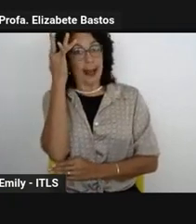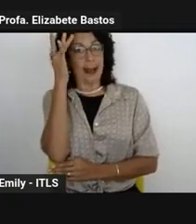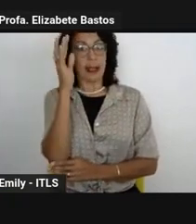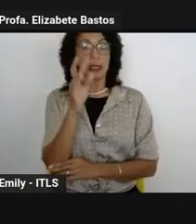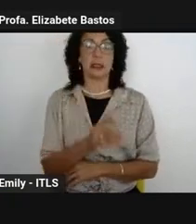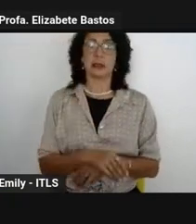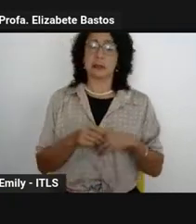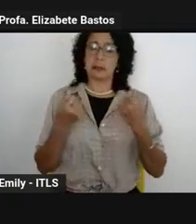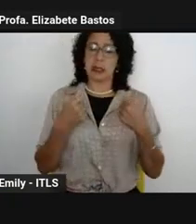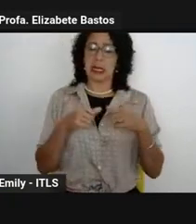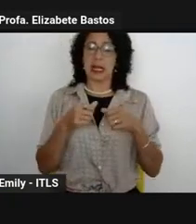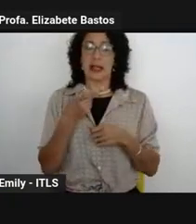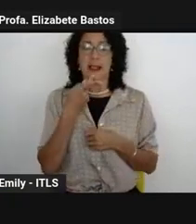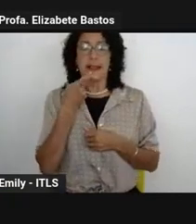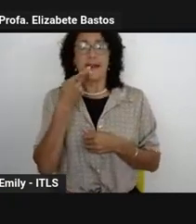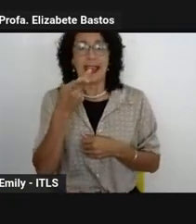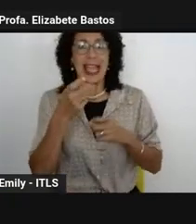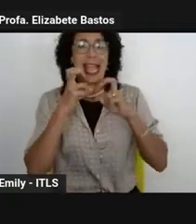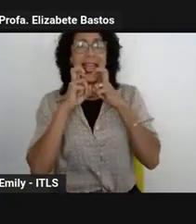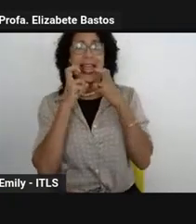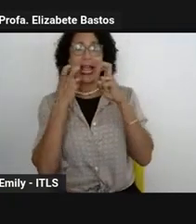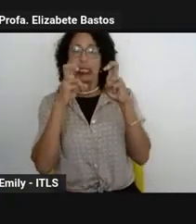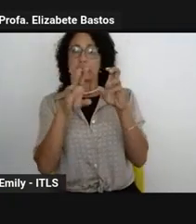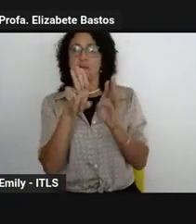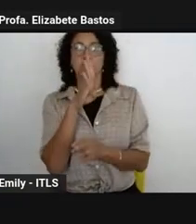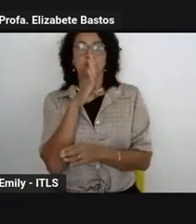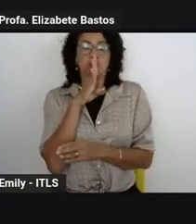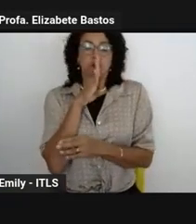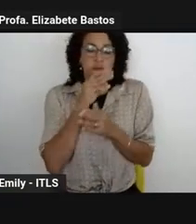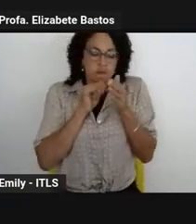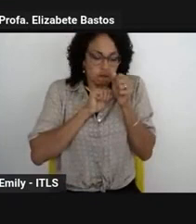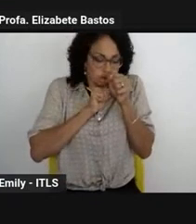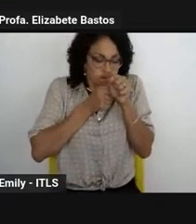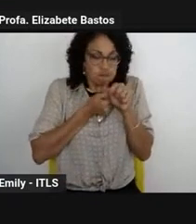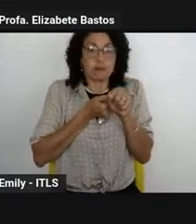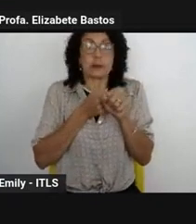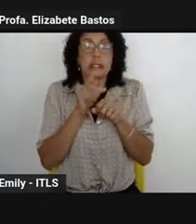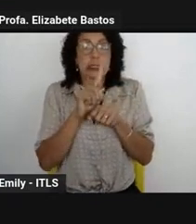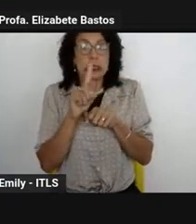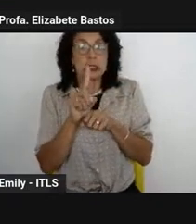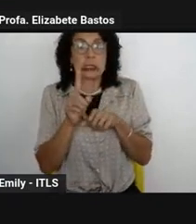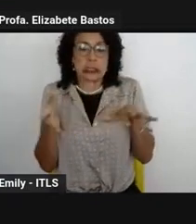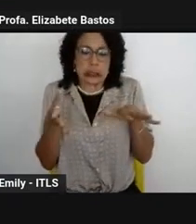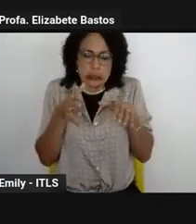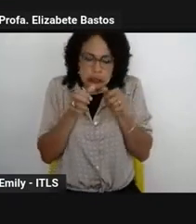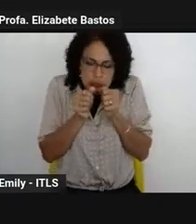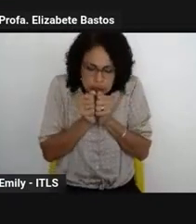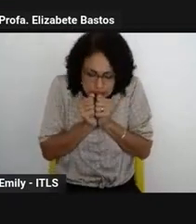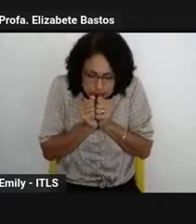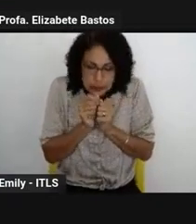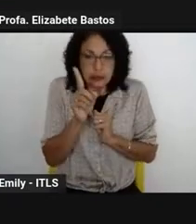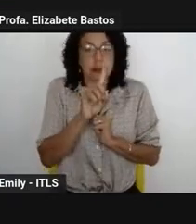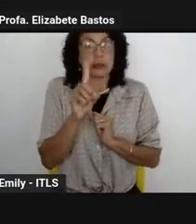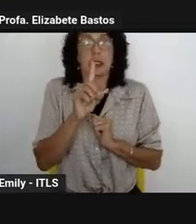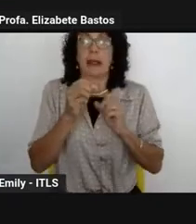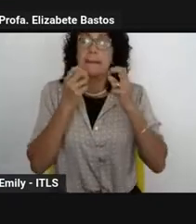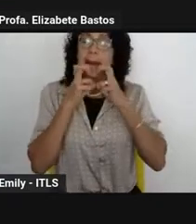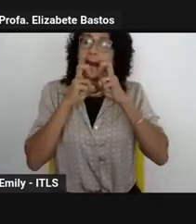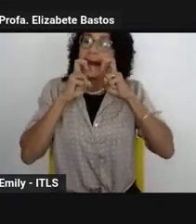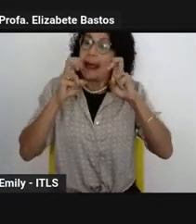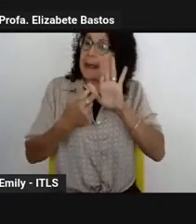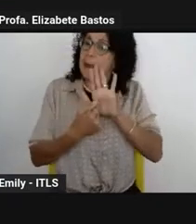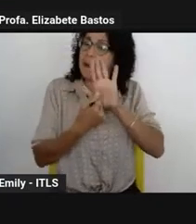e sua importância para a educação na quebra desses silêncios, fortalecendo o desenvolvimento de ações na